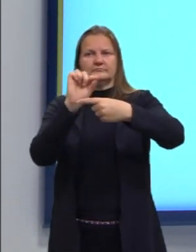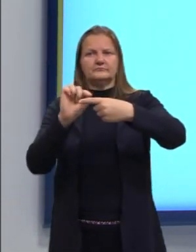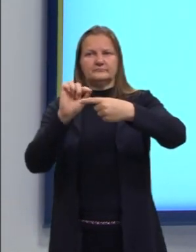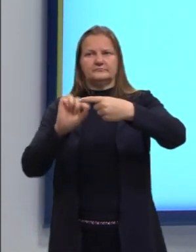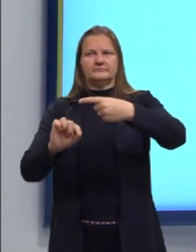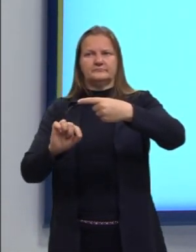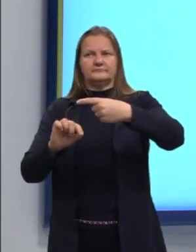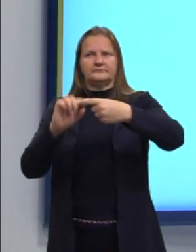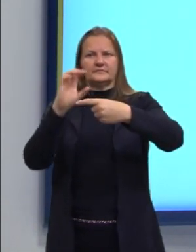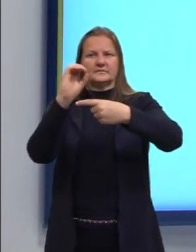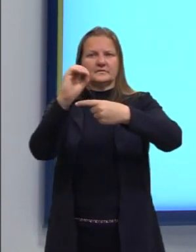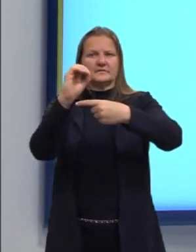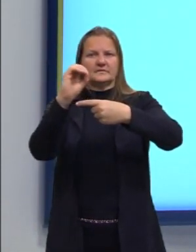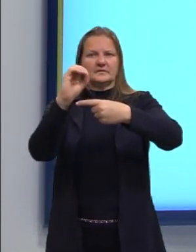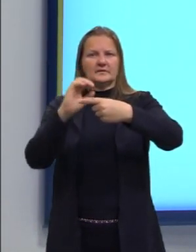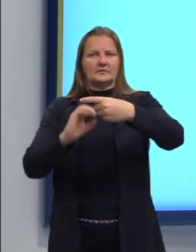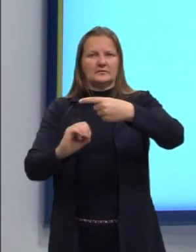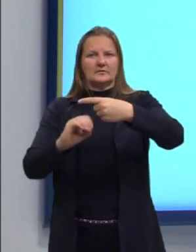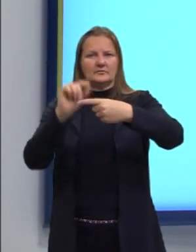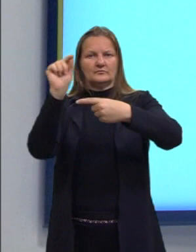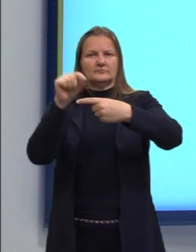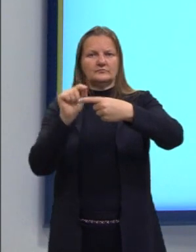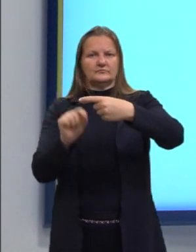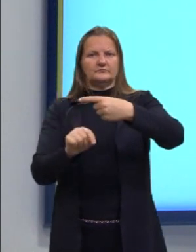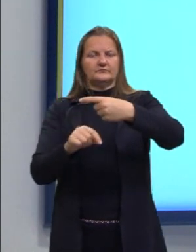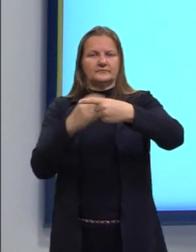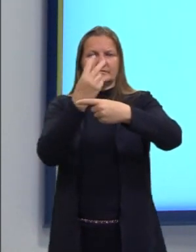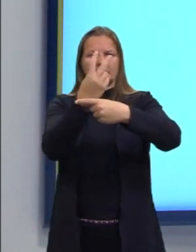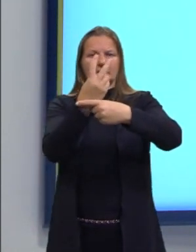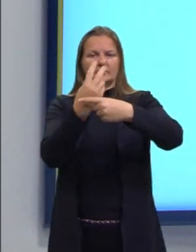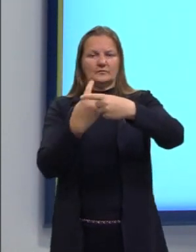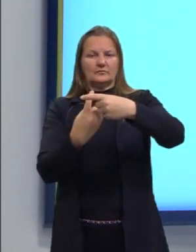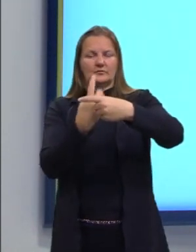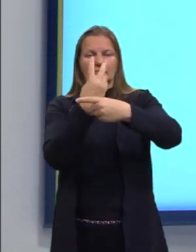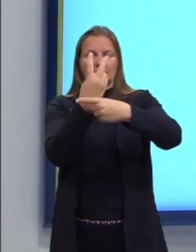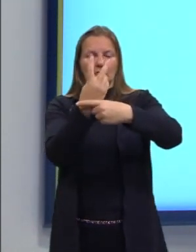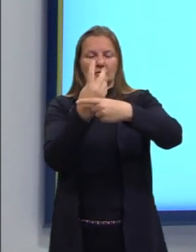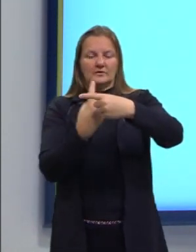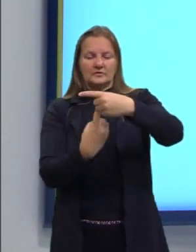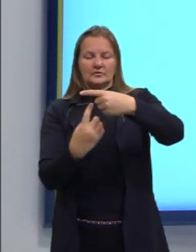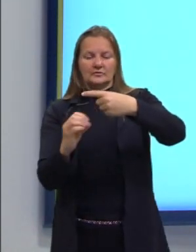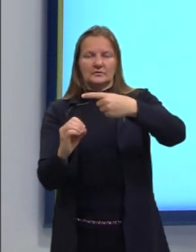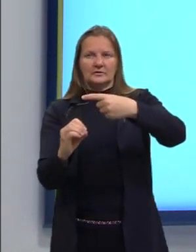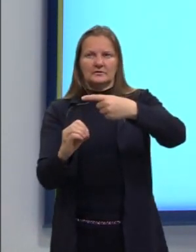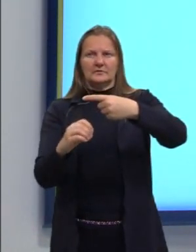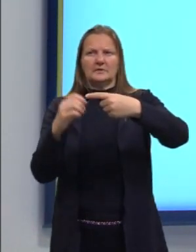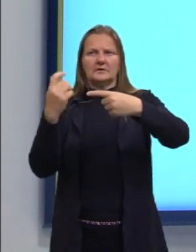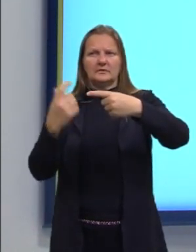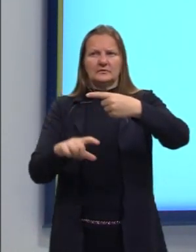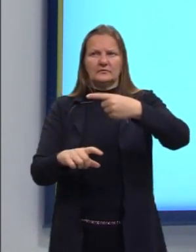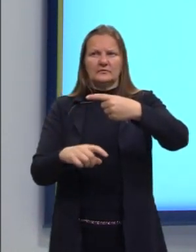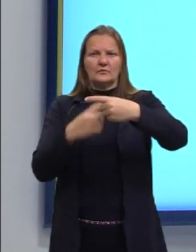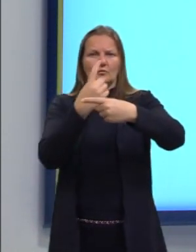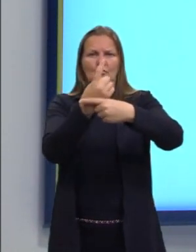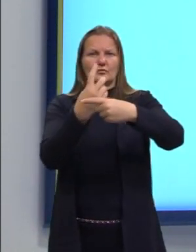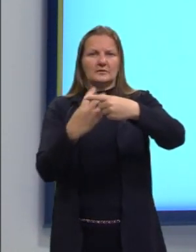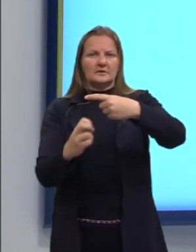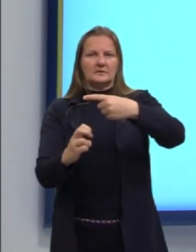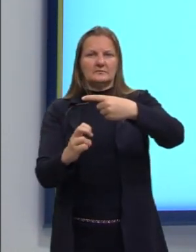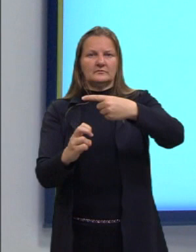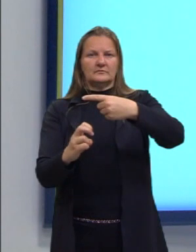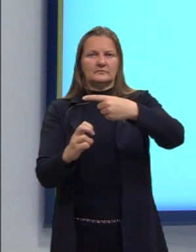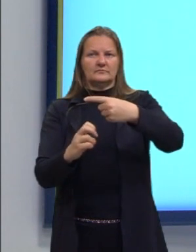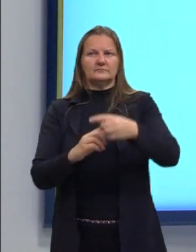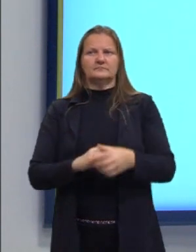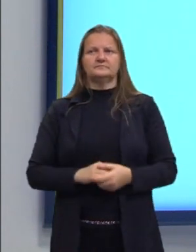simplificar os zeros, aí ficaria 2 sobre 10 e posso simplificar de novo, que chega em 1 quinto.